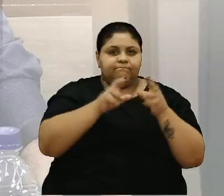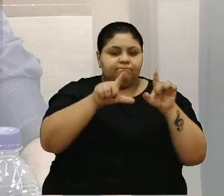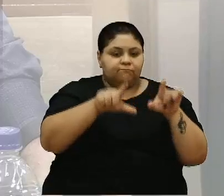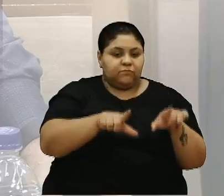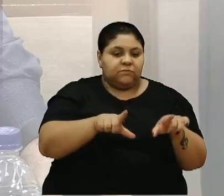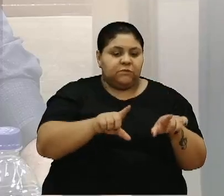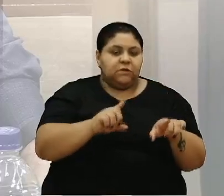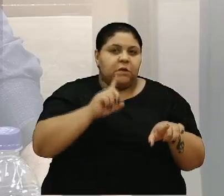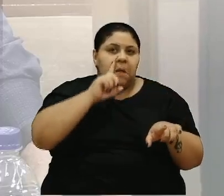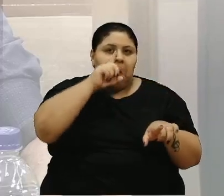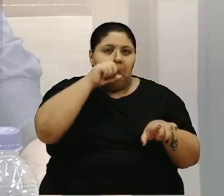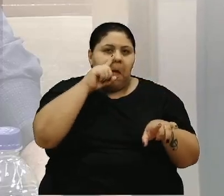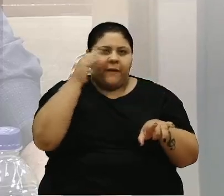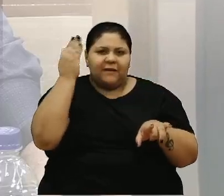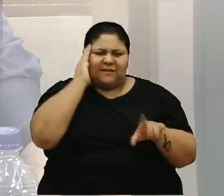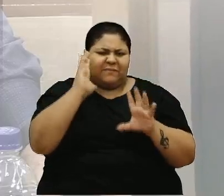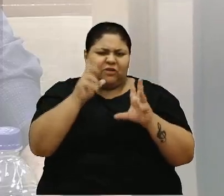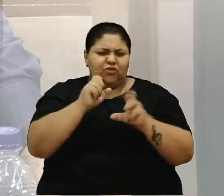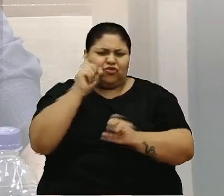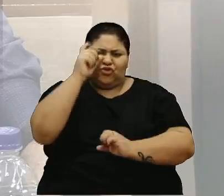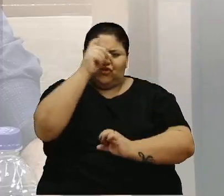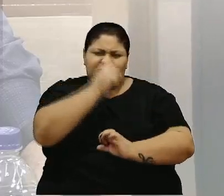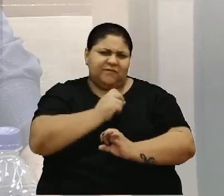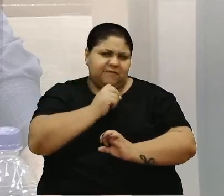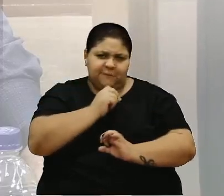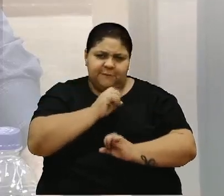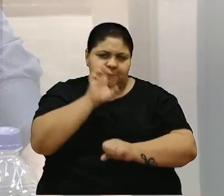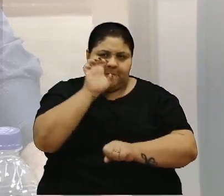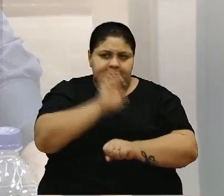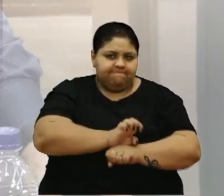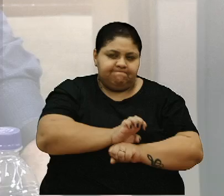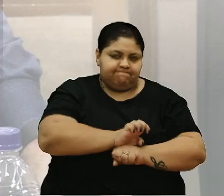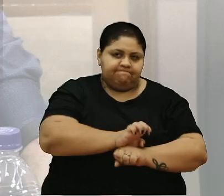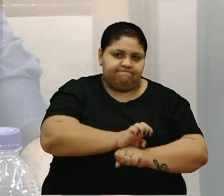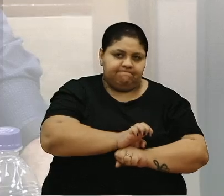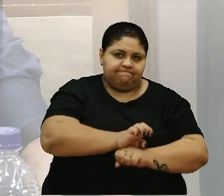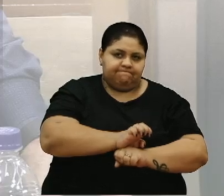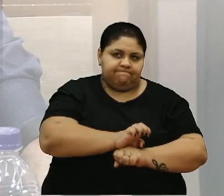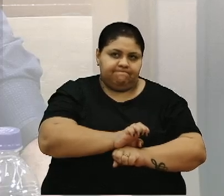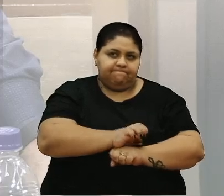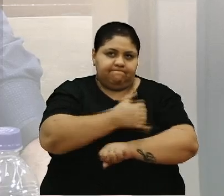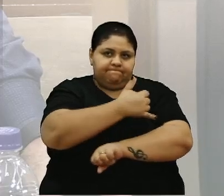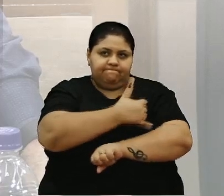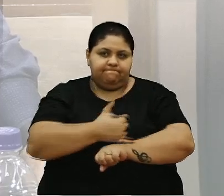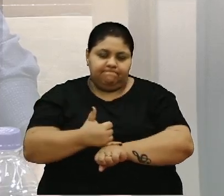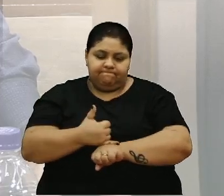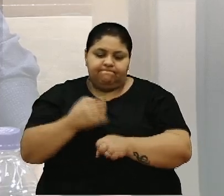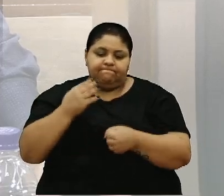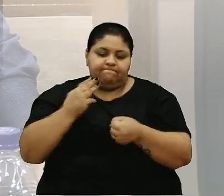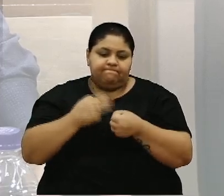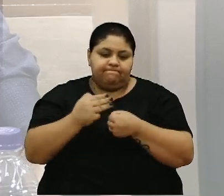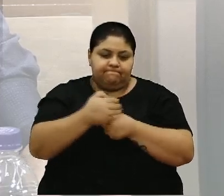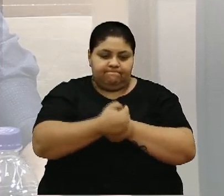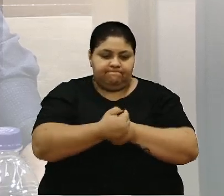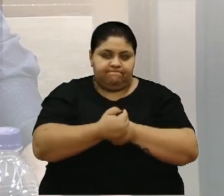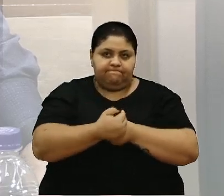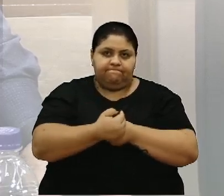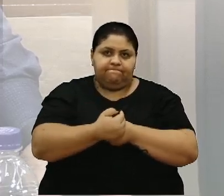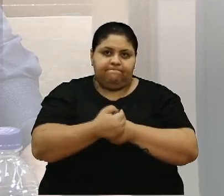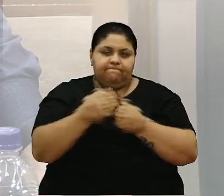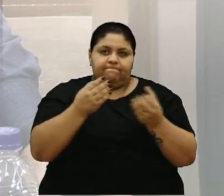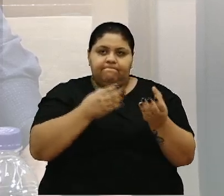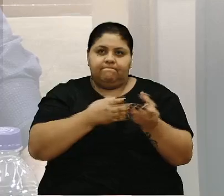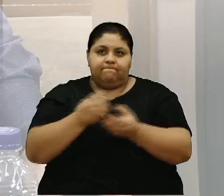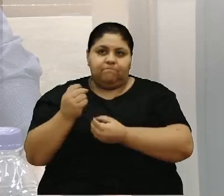crise, sabendo de toda a dificuldade pela qual o Estado vem passando com diversos municípios ainda em situações muito